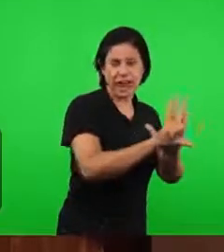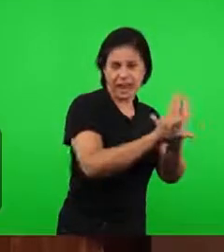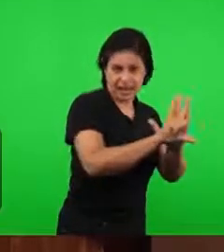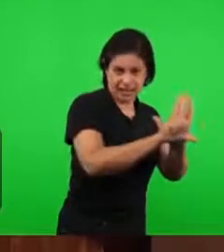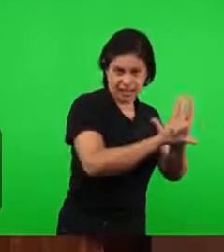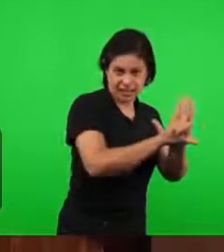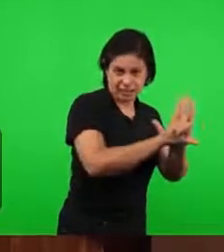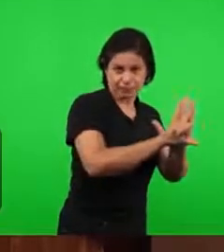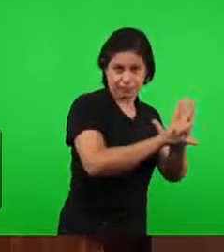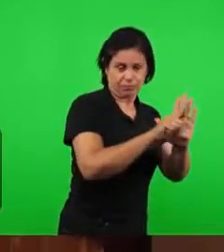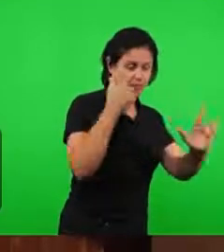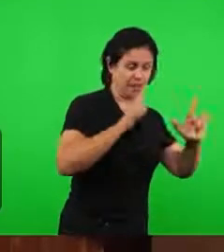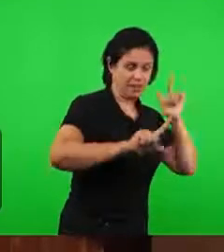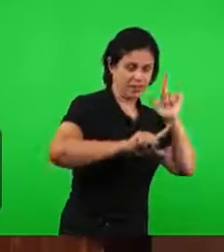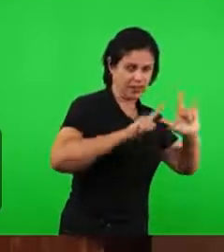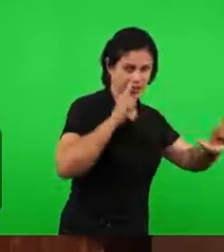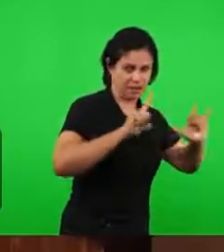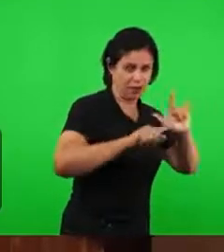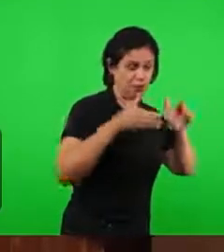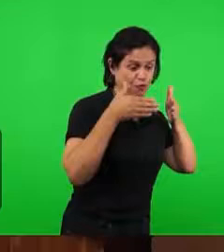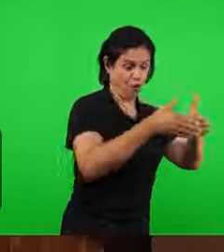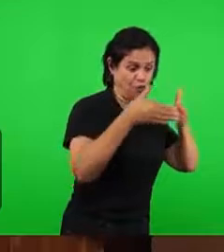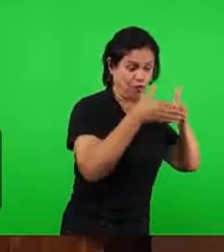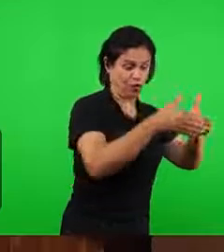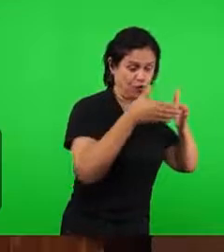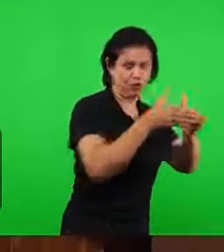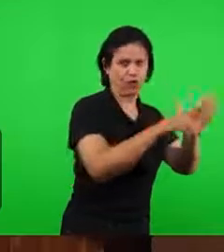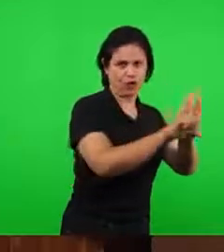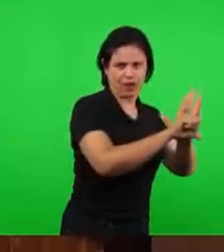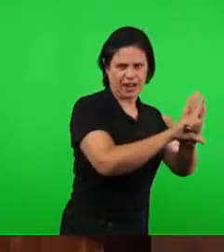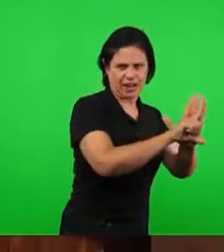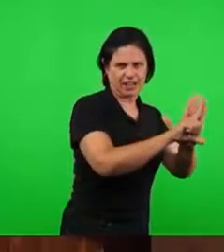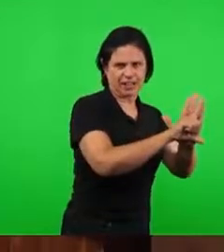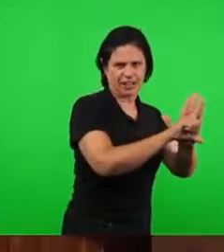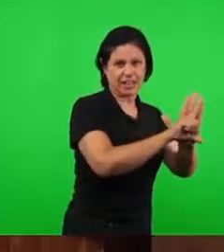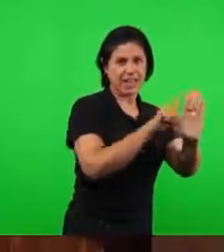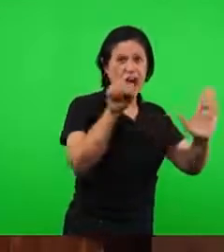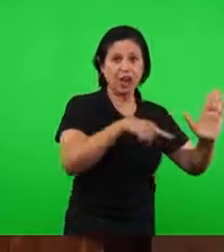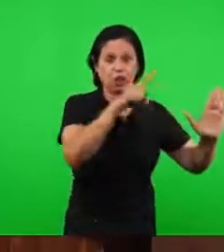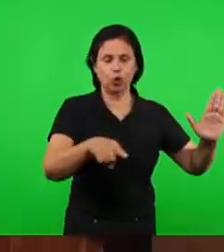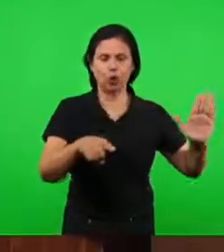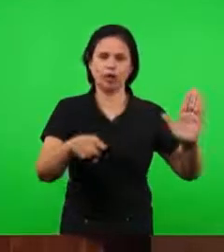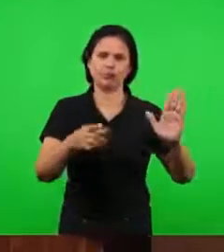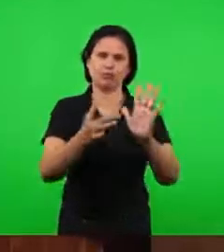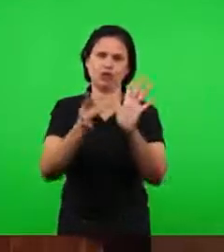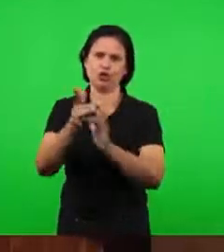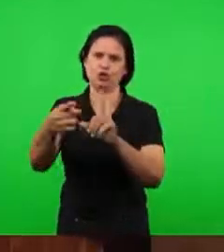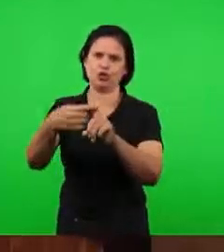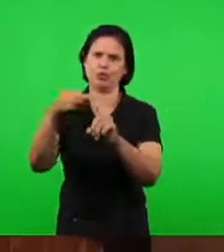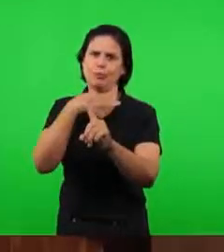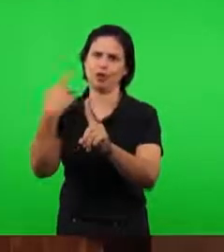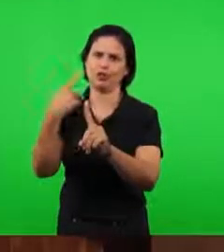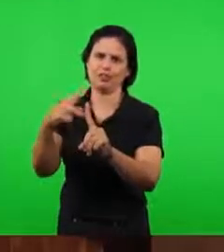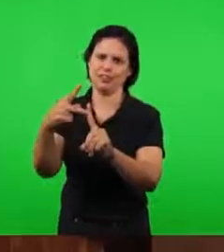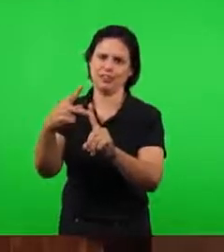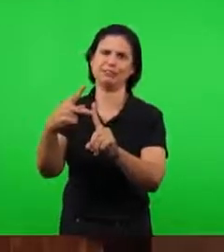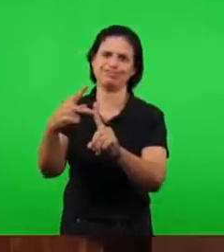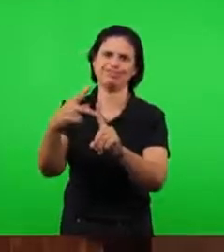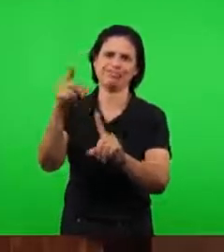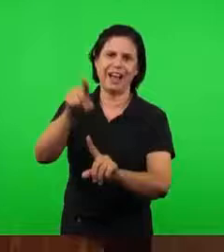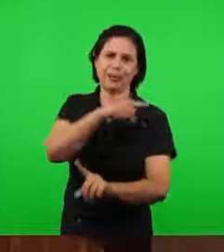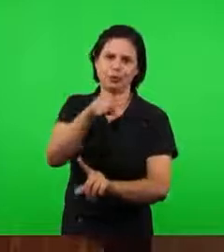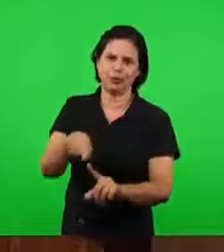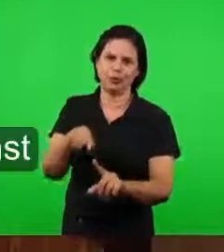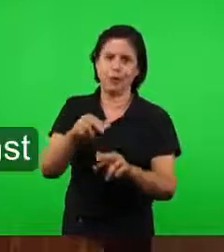enfatizando a letra e anulando o sacrifício de Jesus. Por isso, já mencionei a palavra aqui,